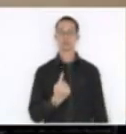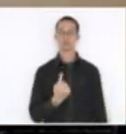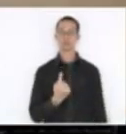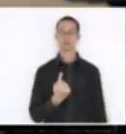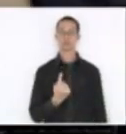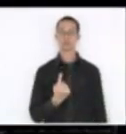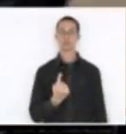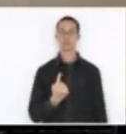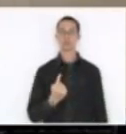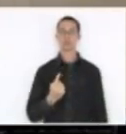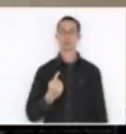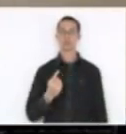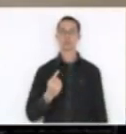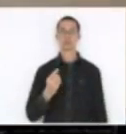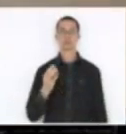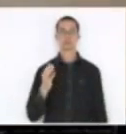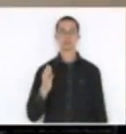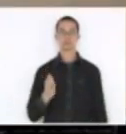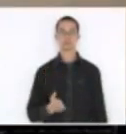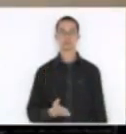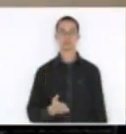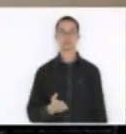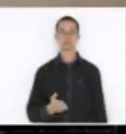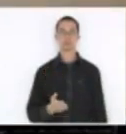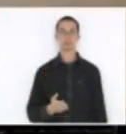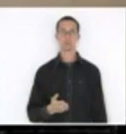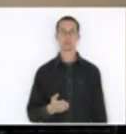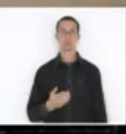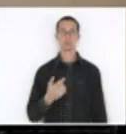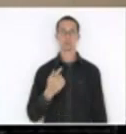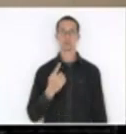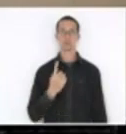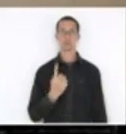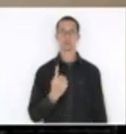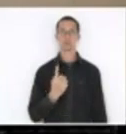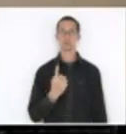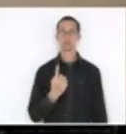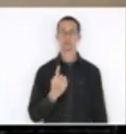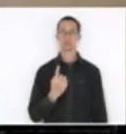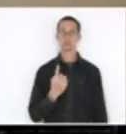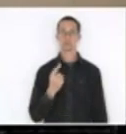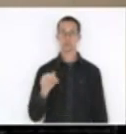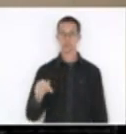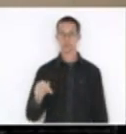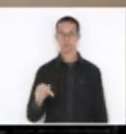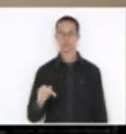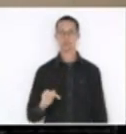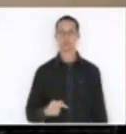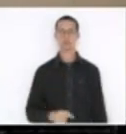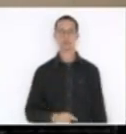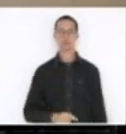2007, em discussão.